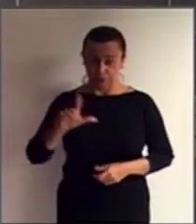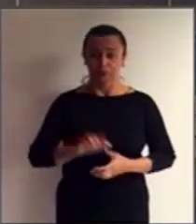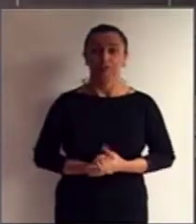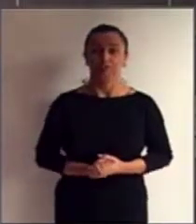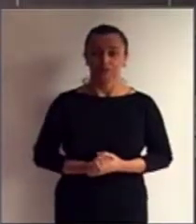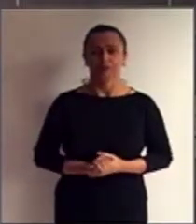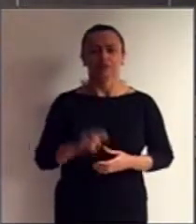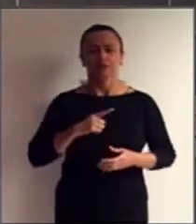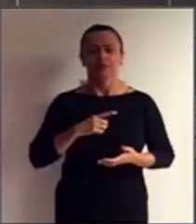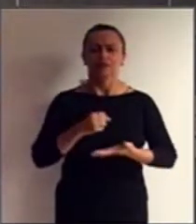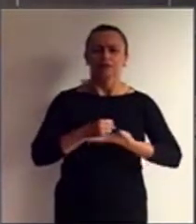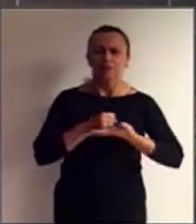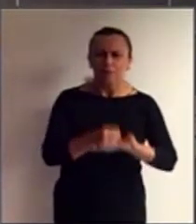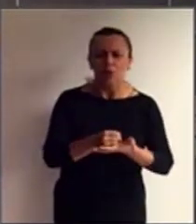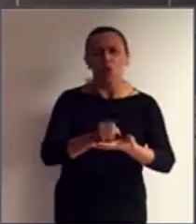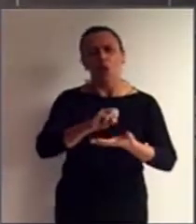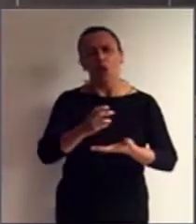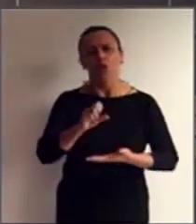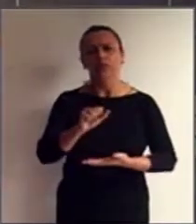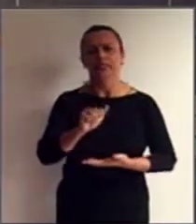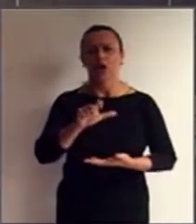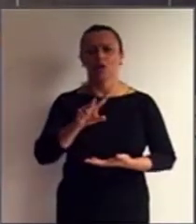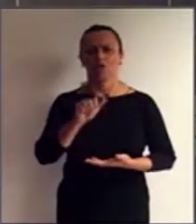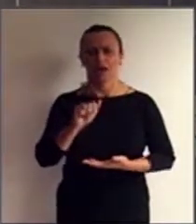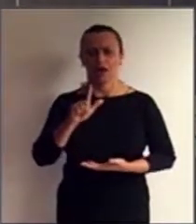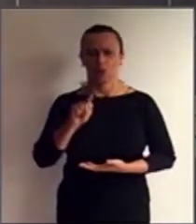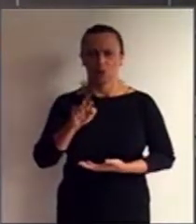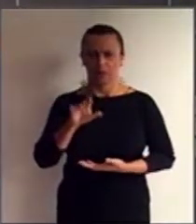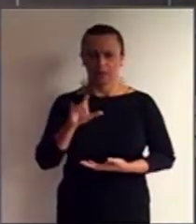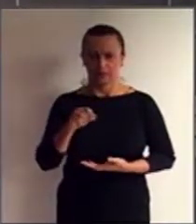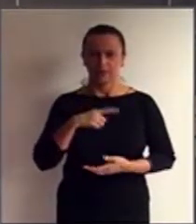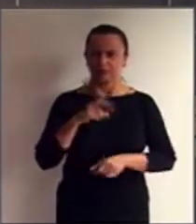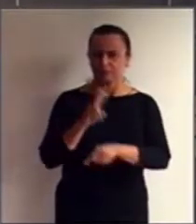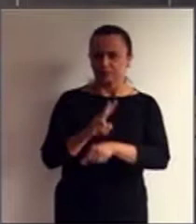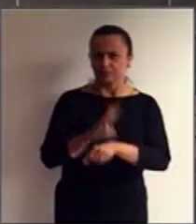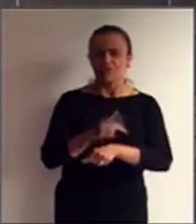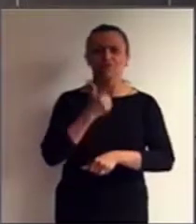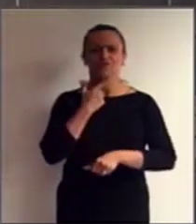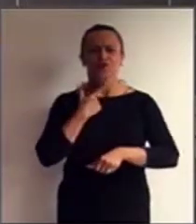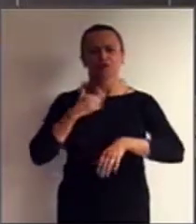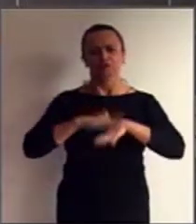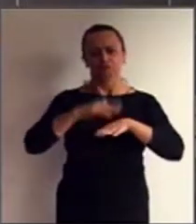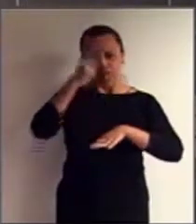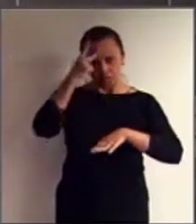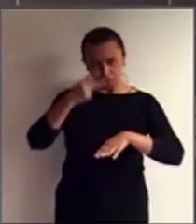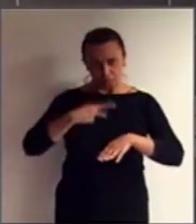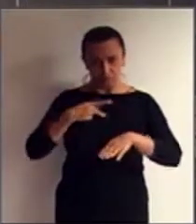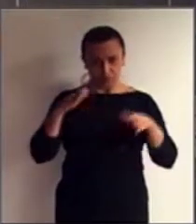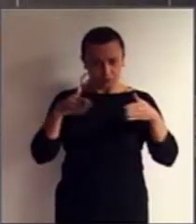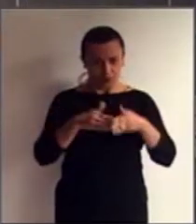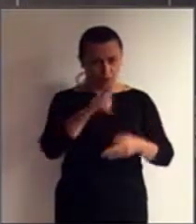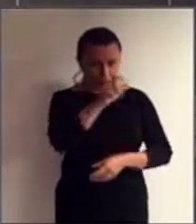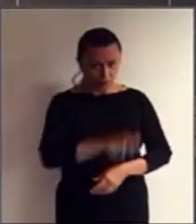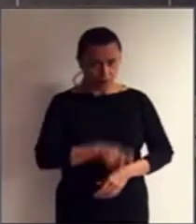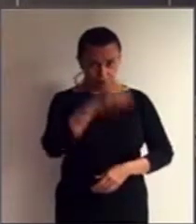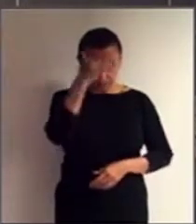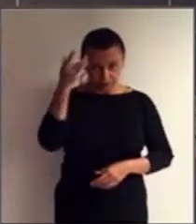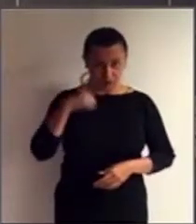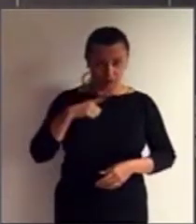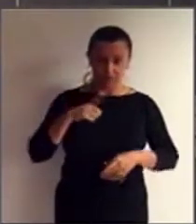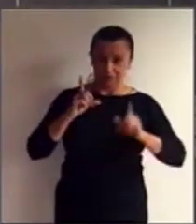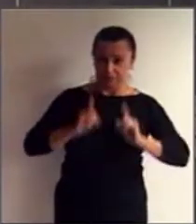como apoio ou salvaguarda, voltadas para a proteção do direito à vontade e autonomia da pessoa eventualmente interditada.